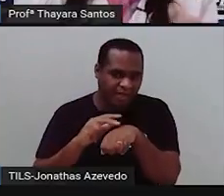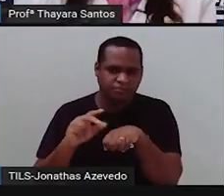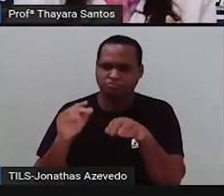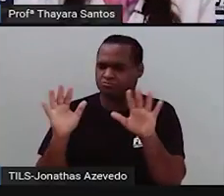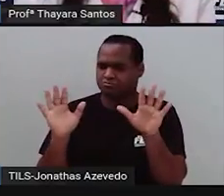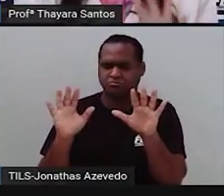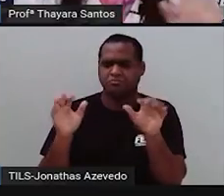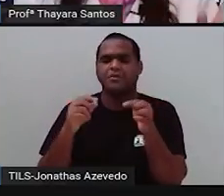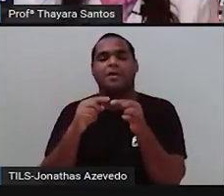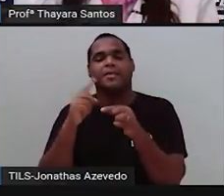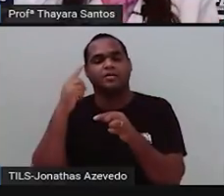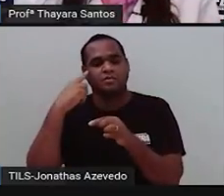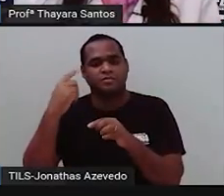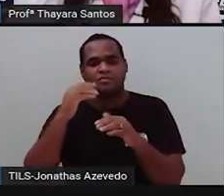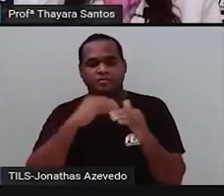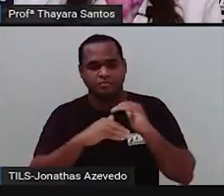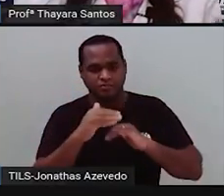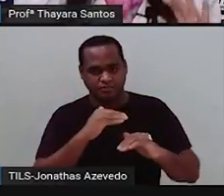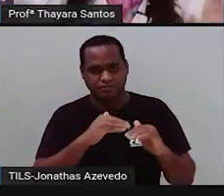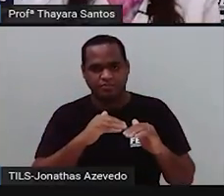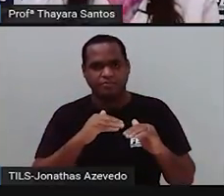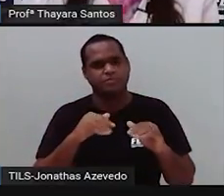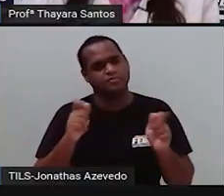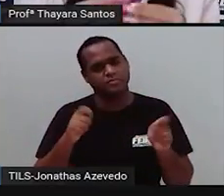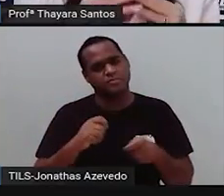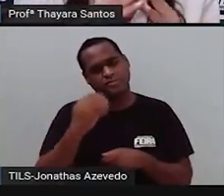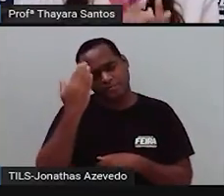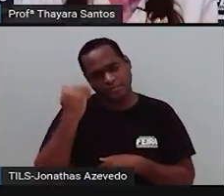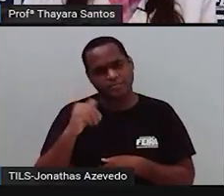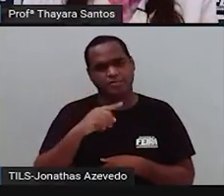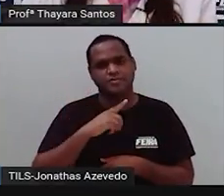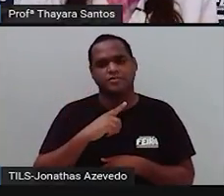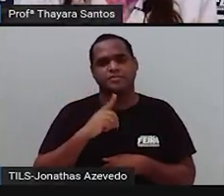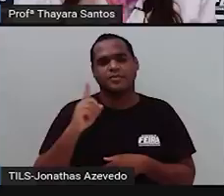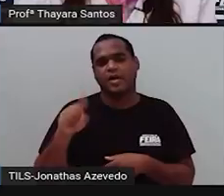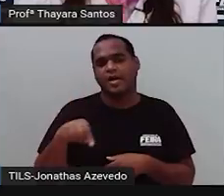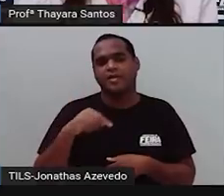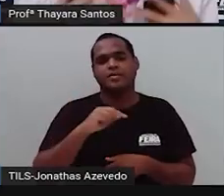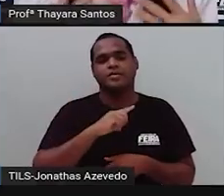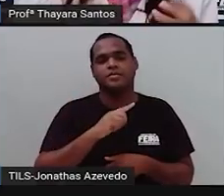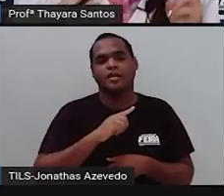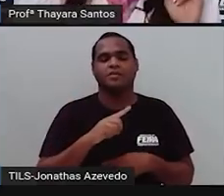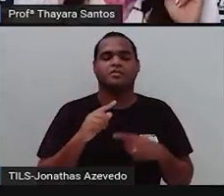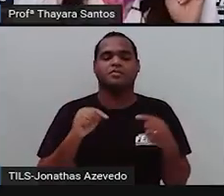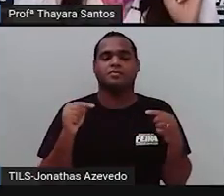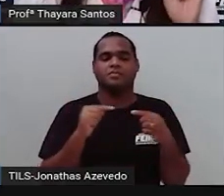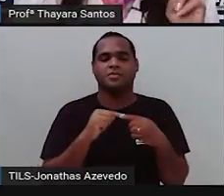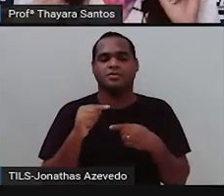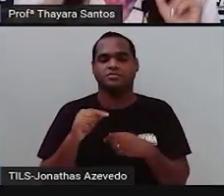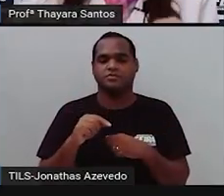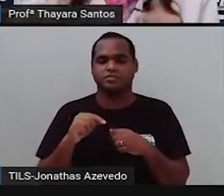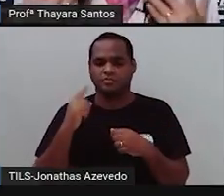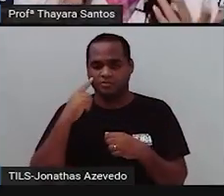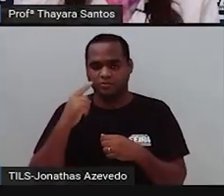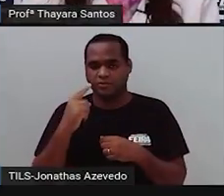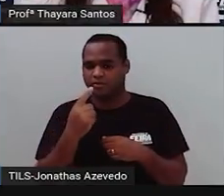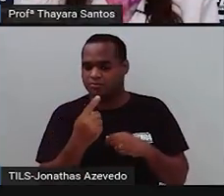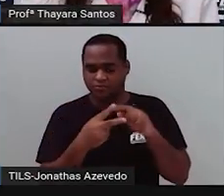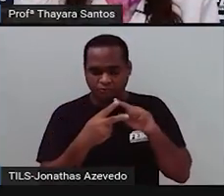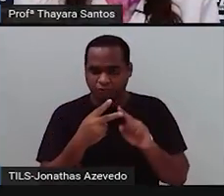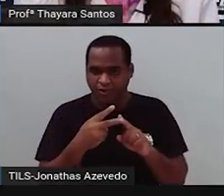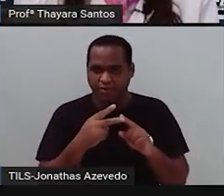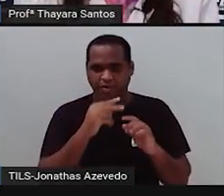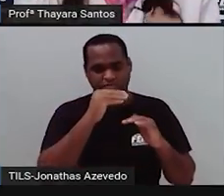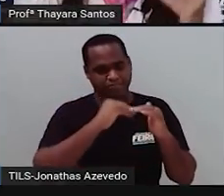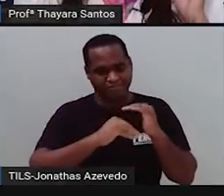recessivos. A gente já sabe que isso é fato. Para a pessoa ter o olho claro, quer dizer que ela tem dois alelos recessivos para aquela